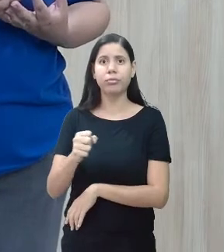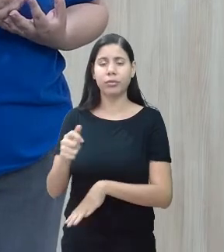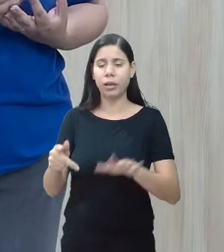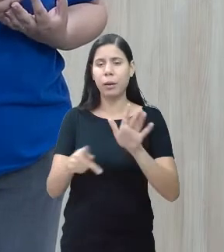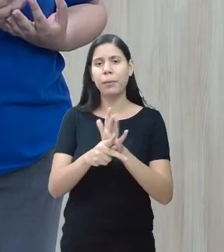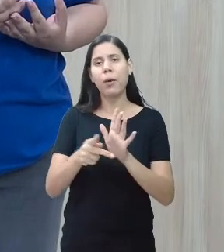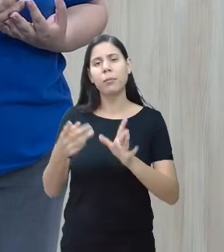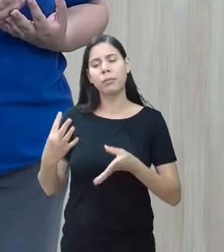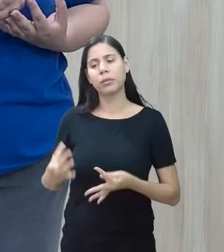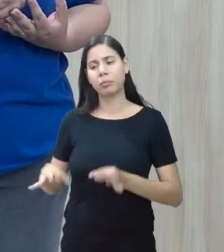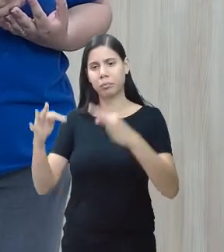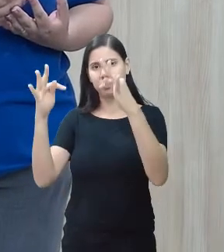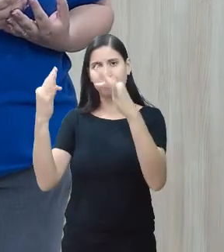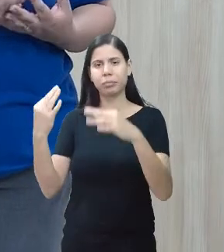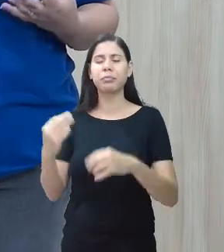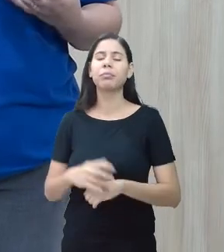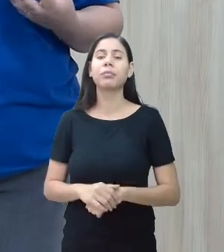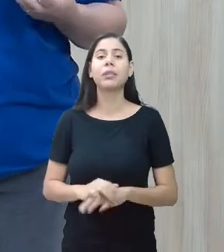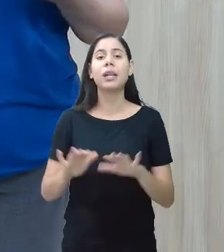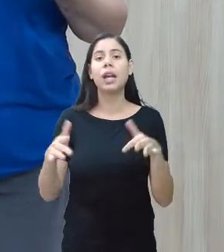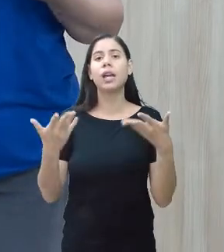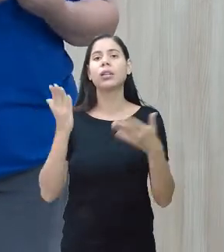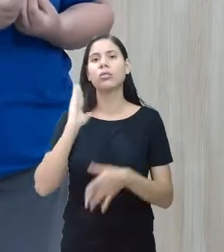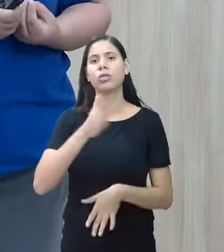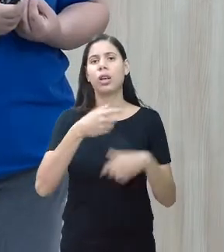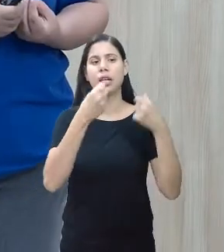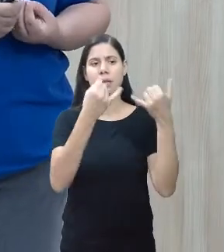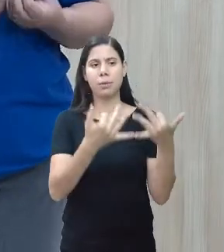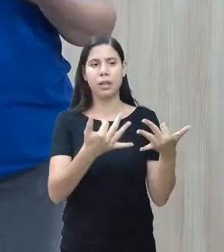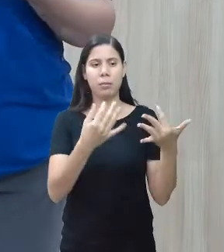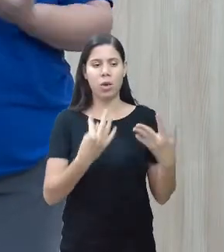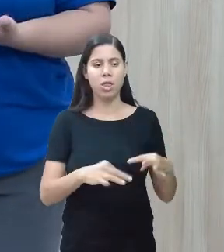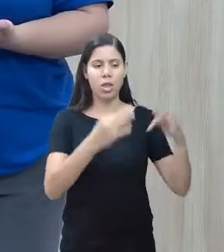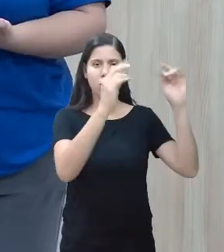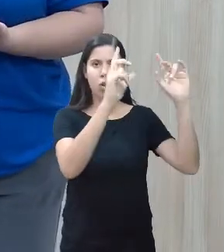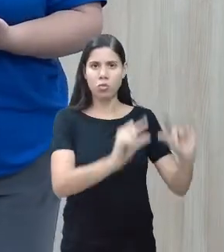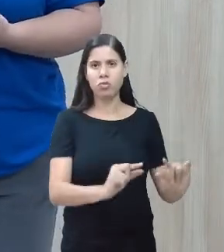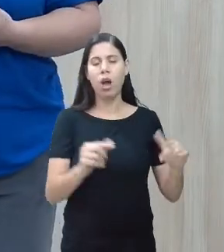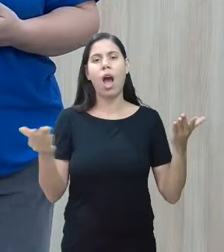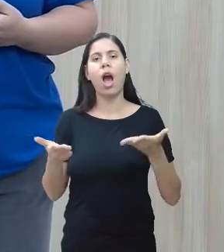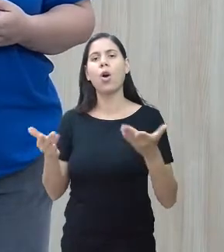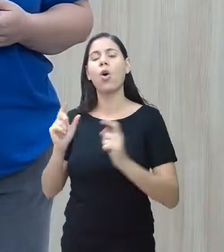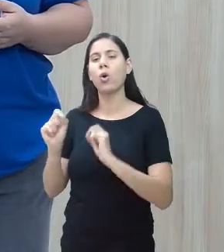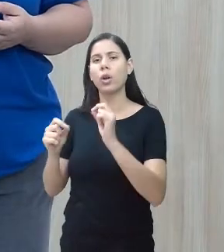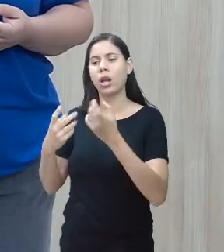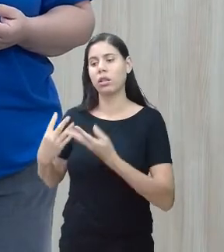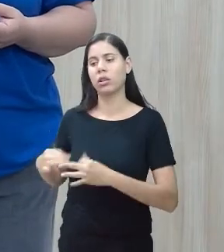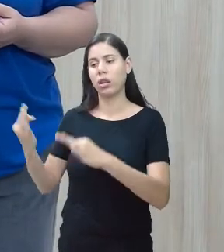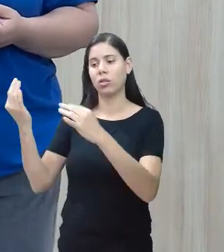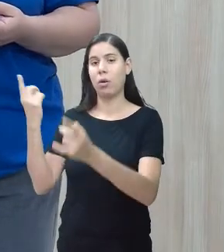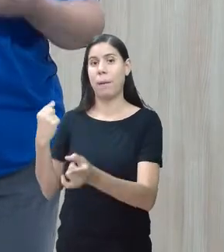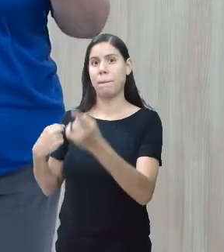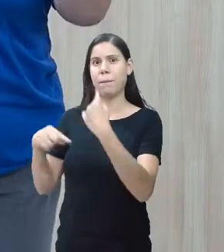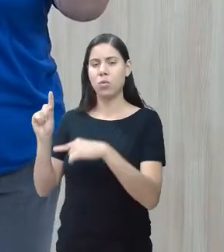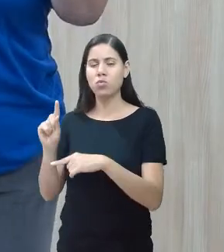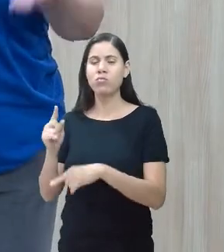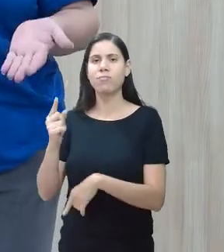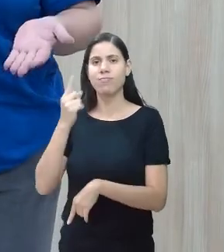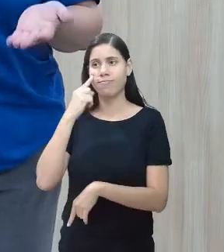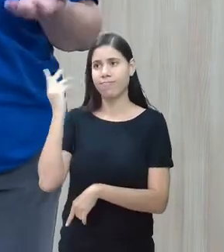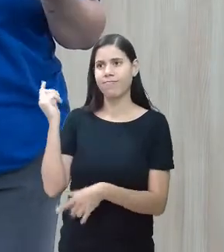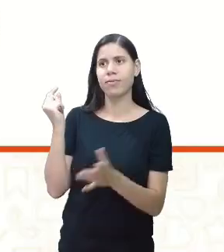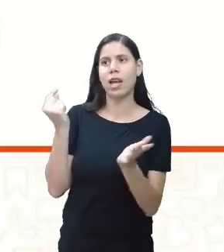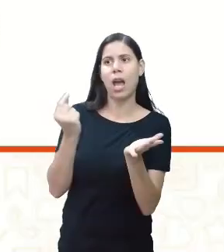tecnologias assistivas. Falamos das de baixa tecnologia, agora vamos falar das altas tecnologias. Com